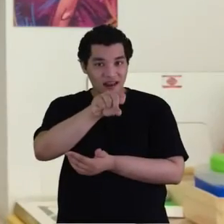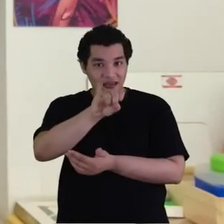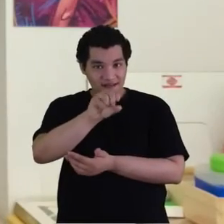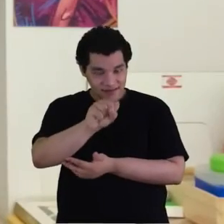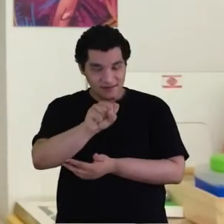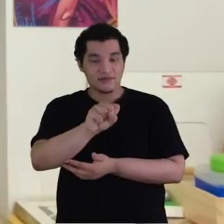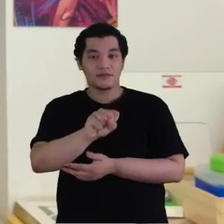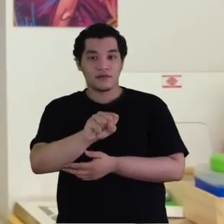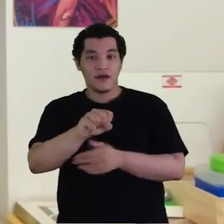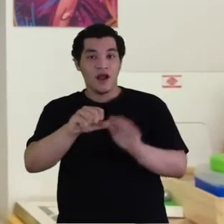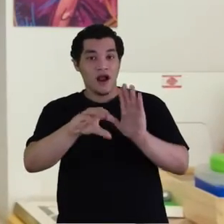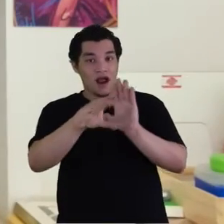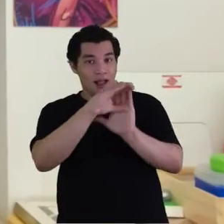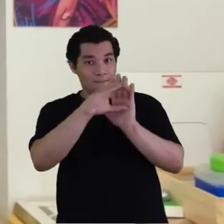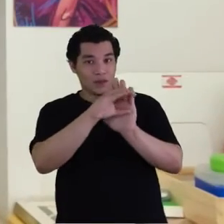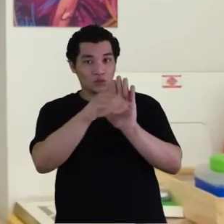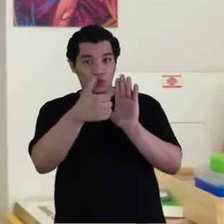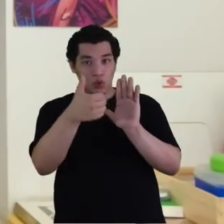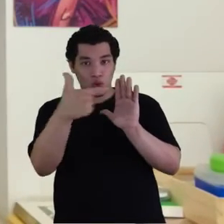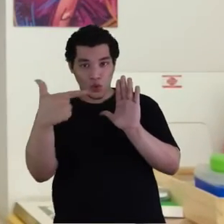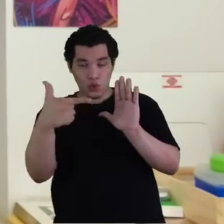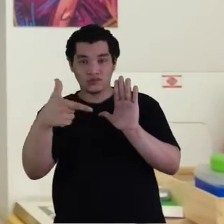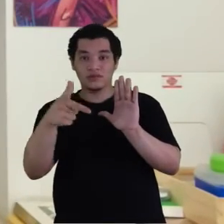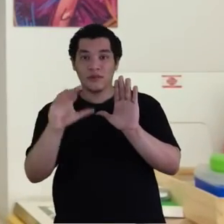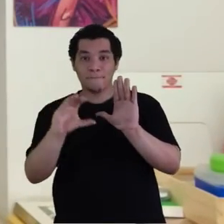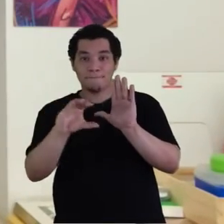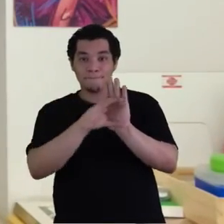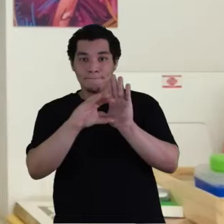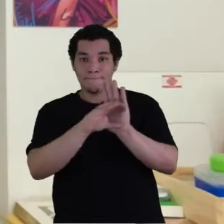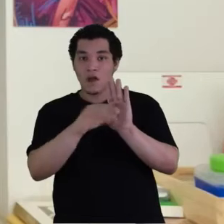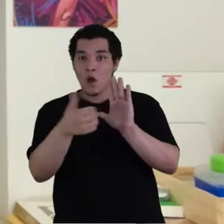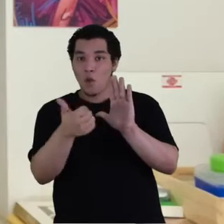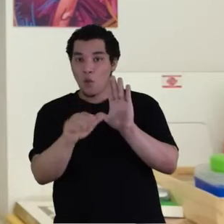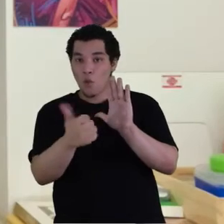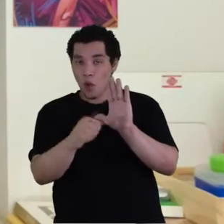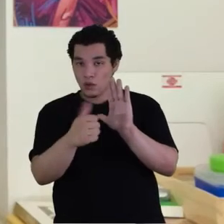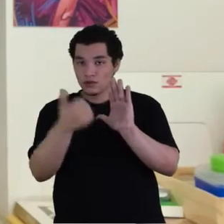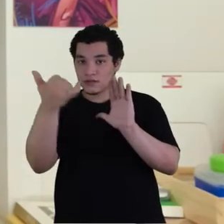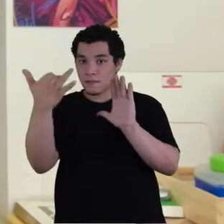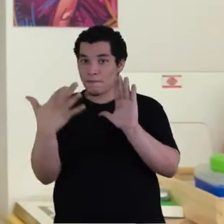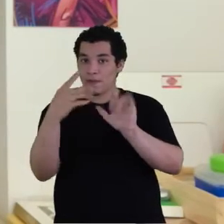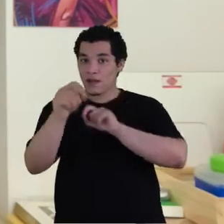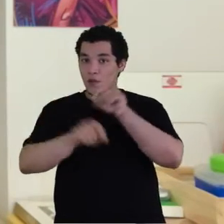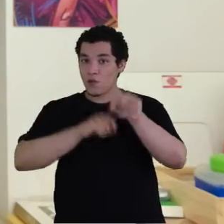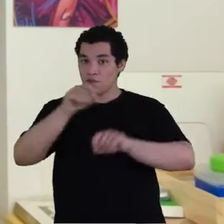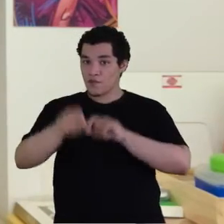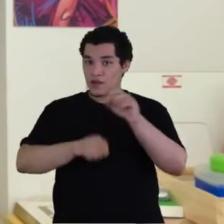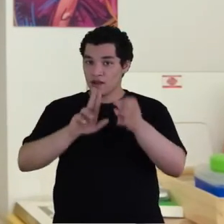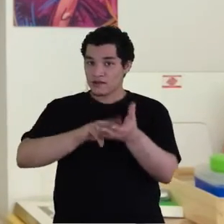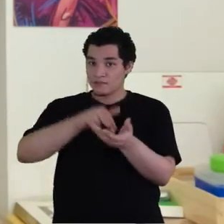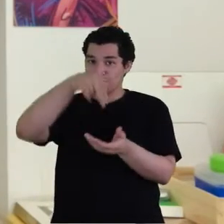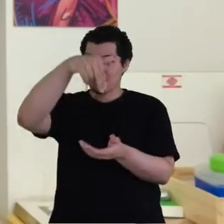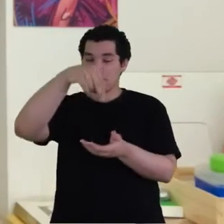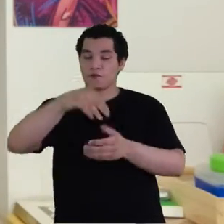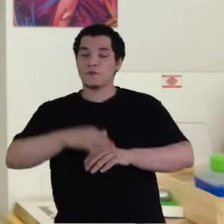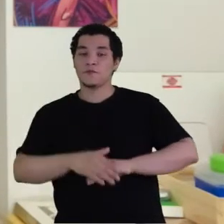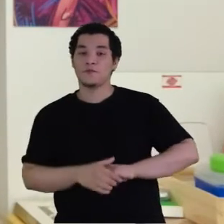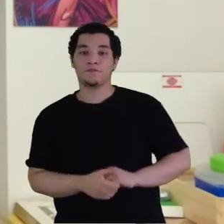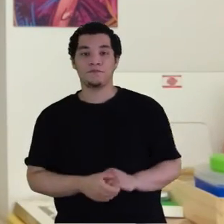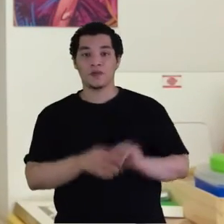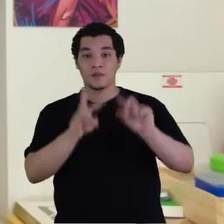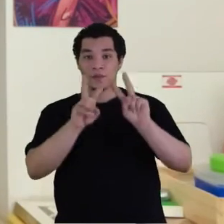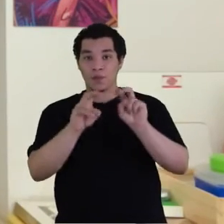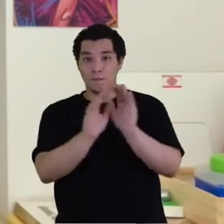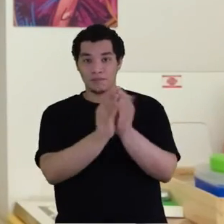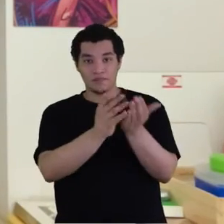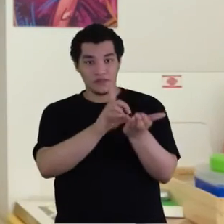capítulo 12, item 11, os Espíritos vão dizer a seguinte explicação acerca dessa passagem